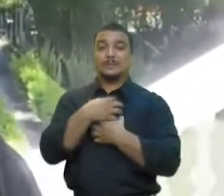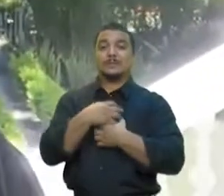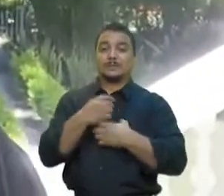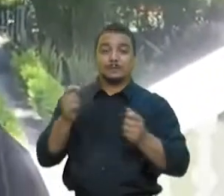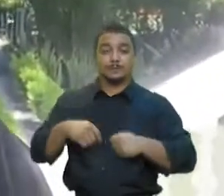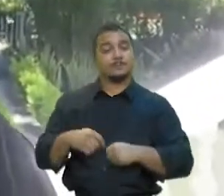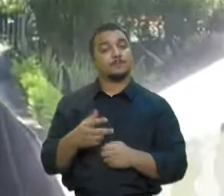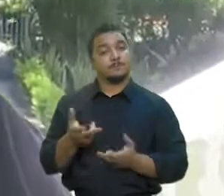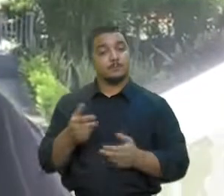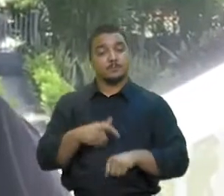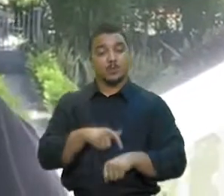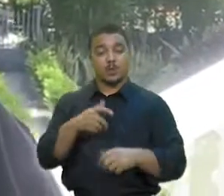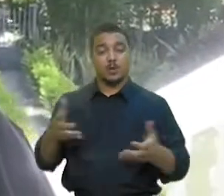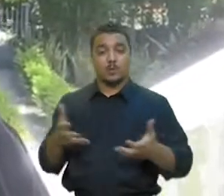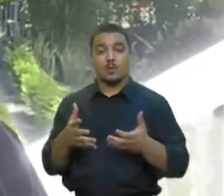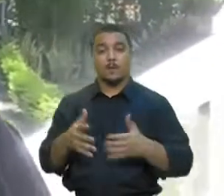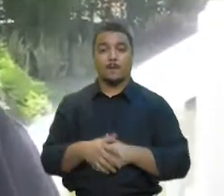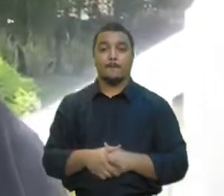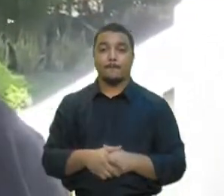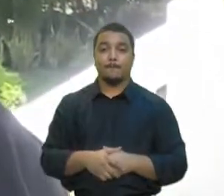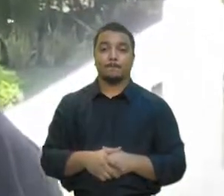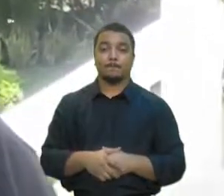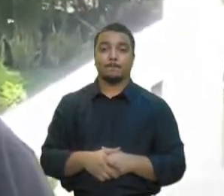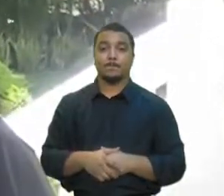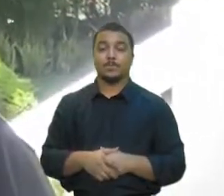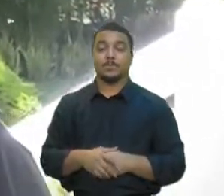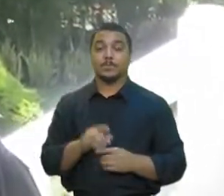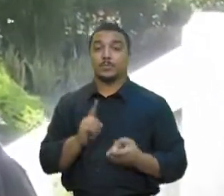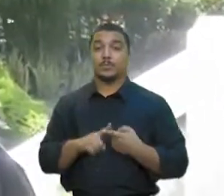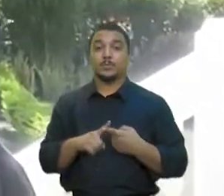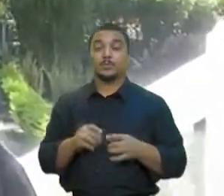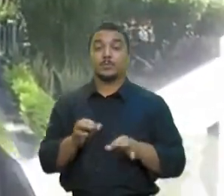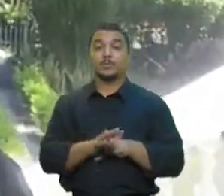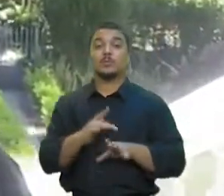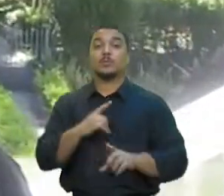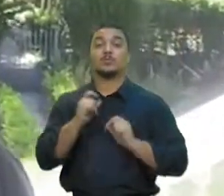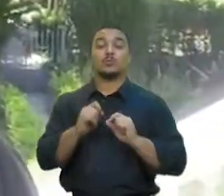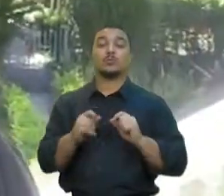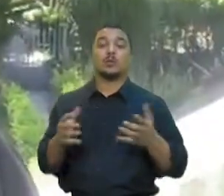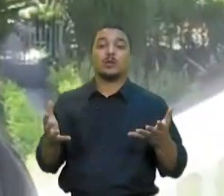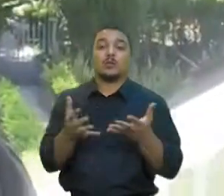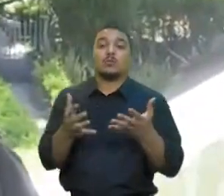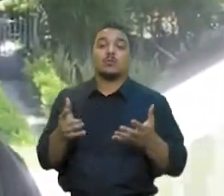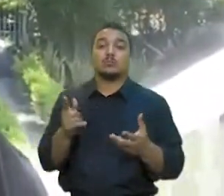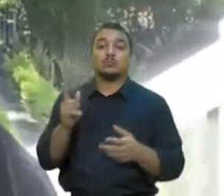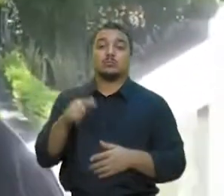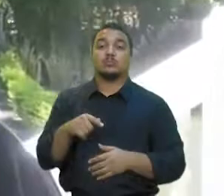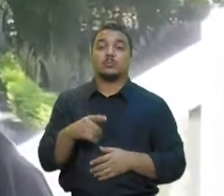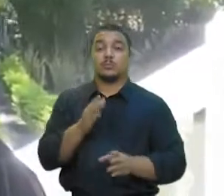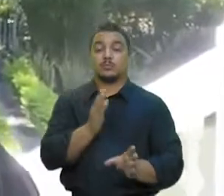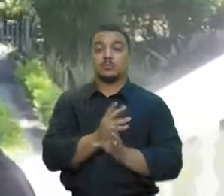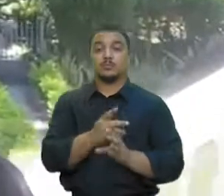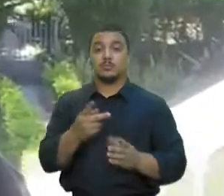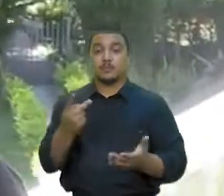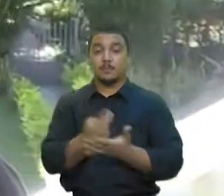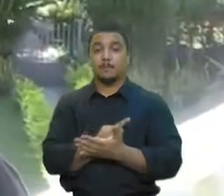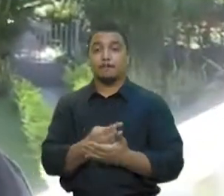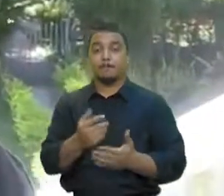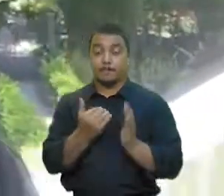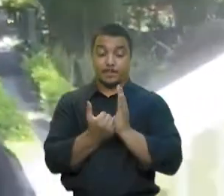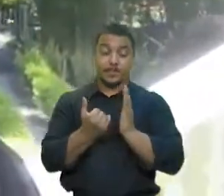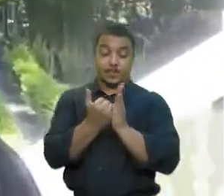momento. E para completar, estamos tendo que lidar com esses absurdos aumentos